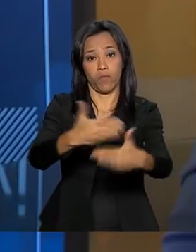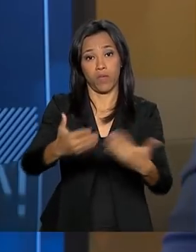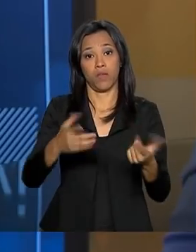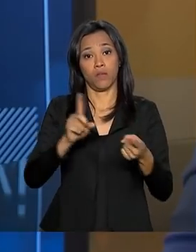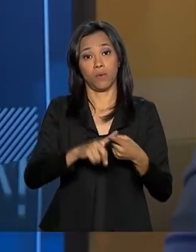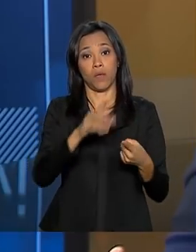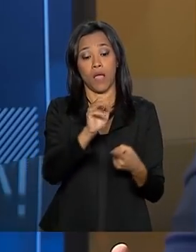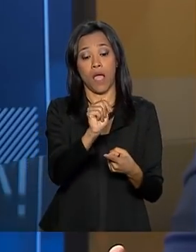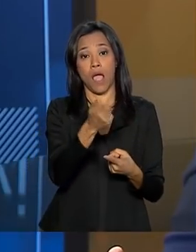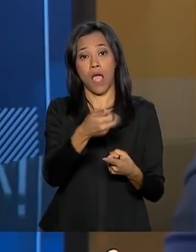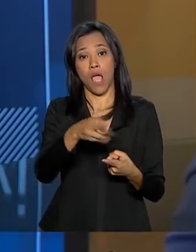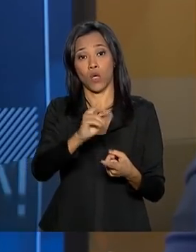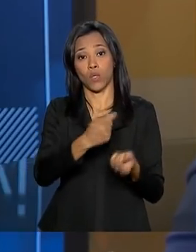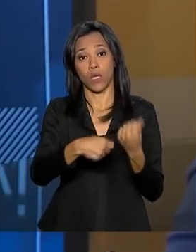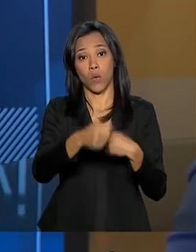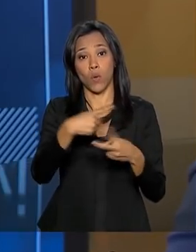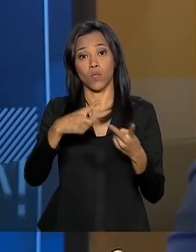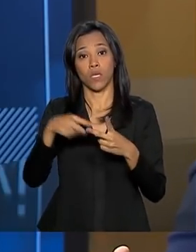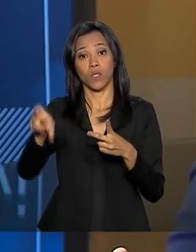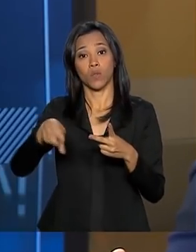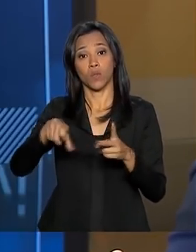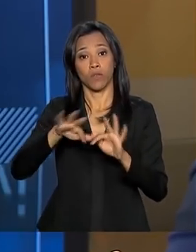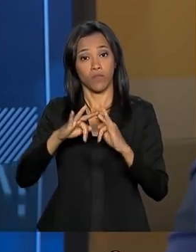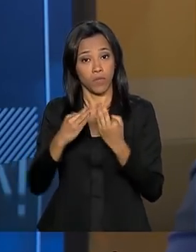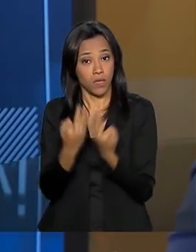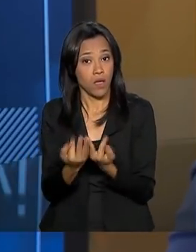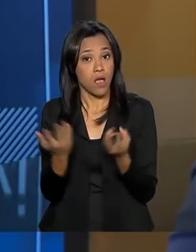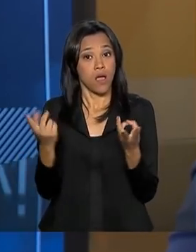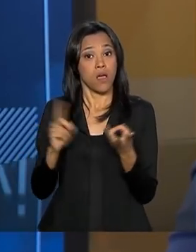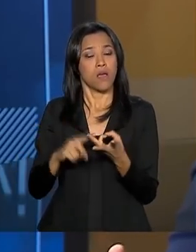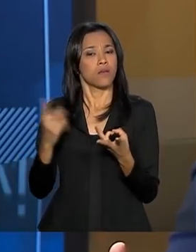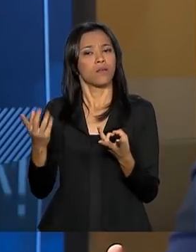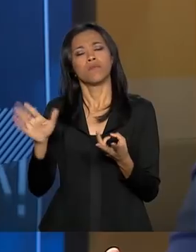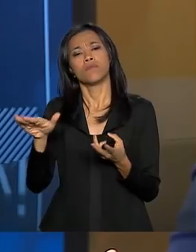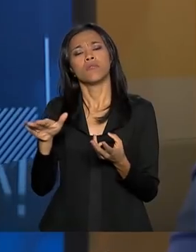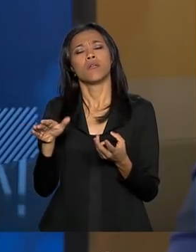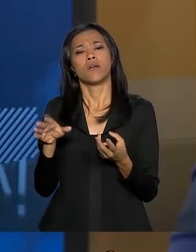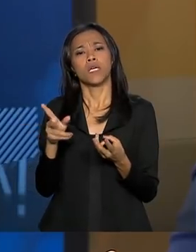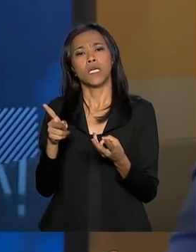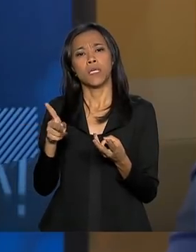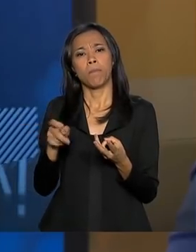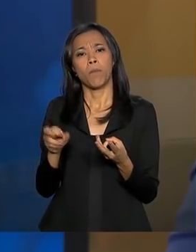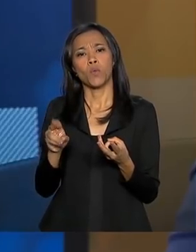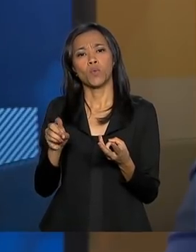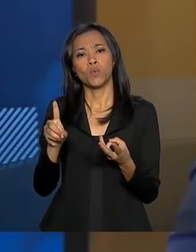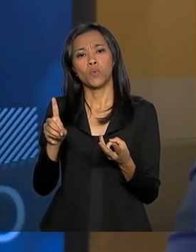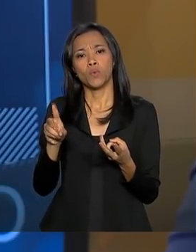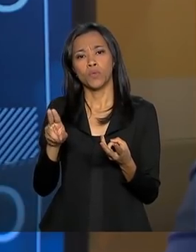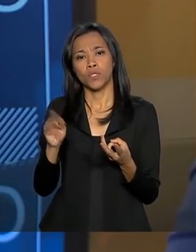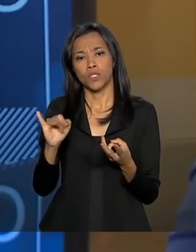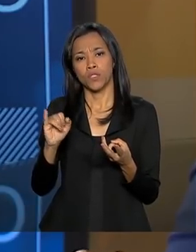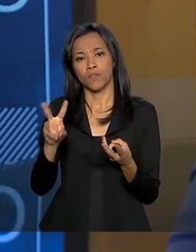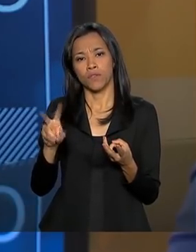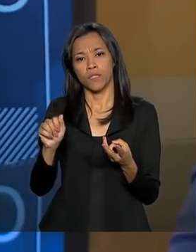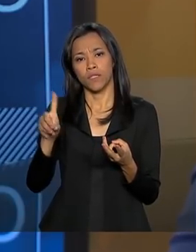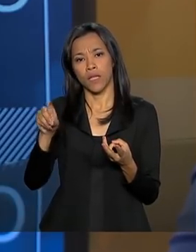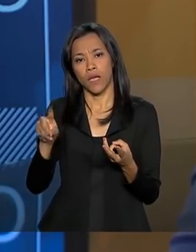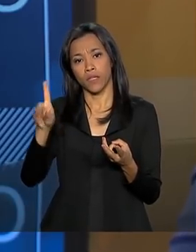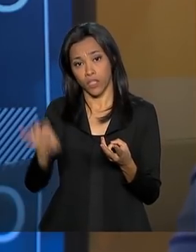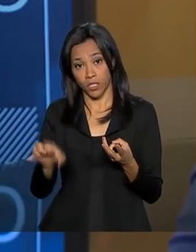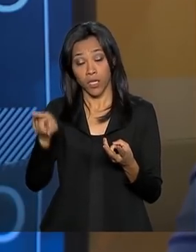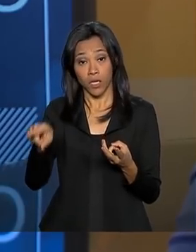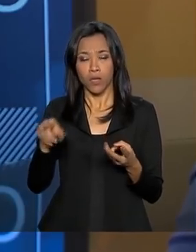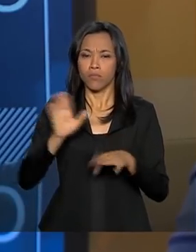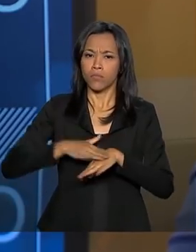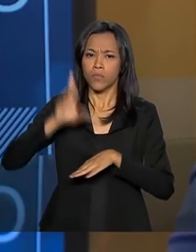familiar e da produtividade, o Ministério da Agricultura está incentivando a realização de fóruns